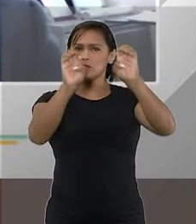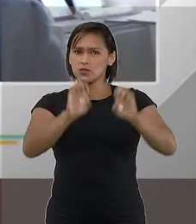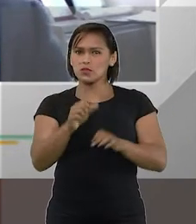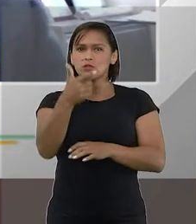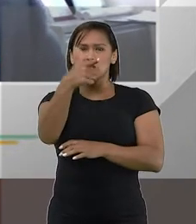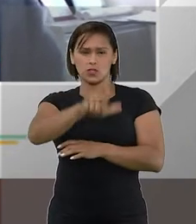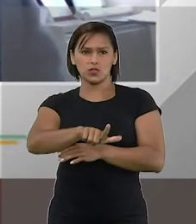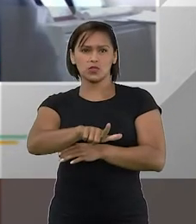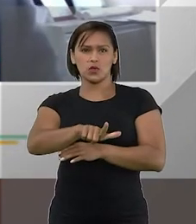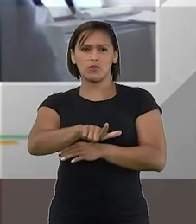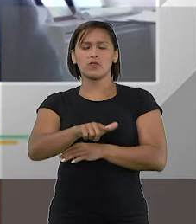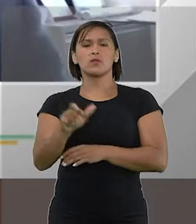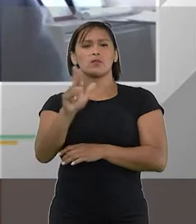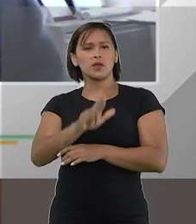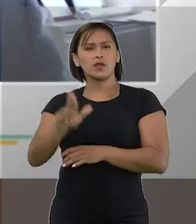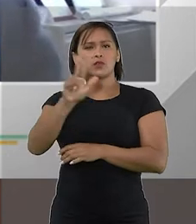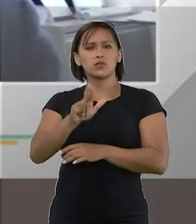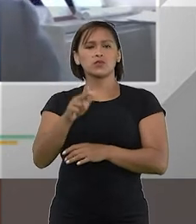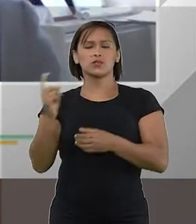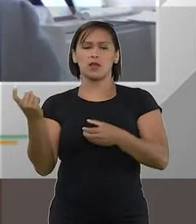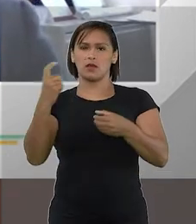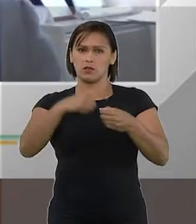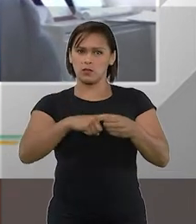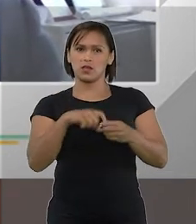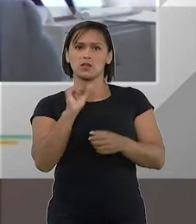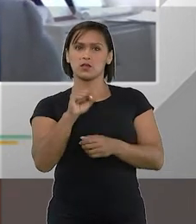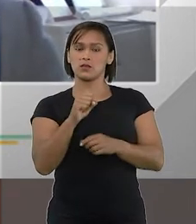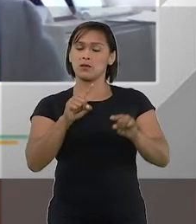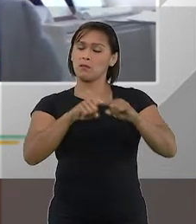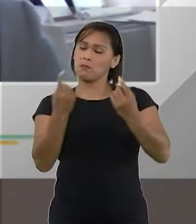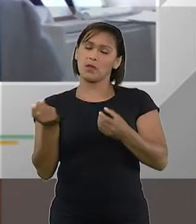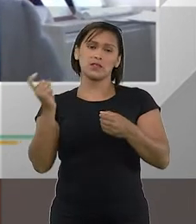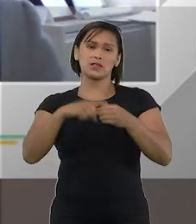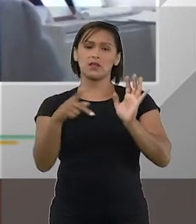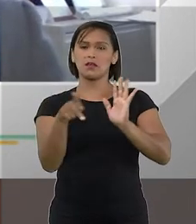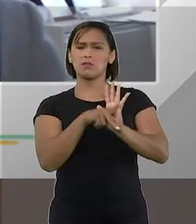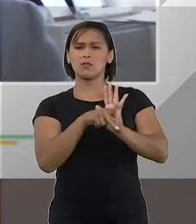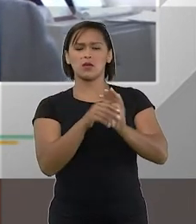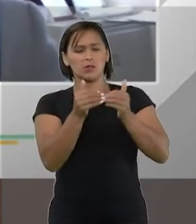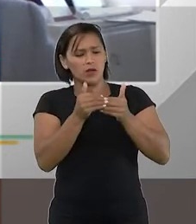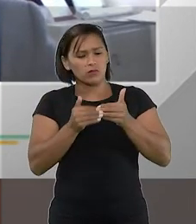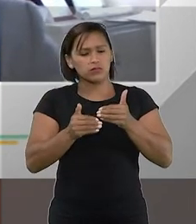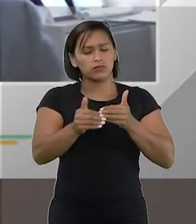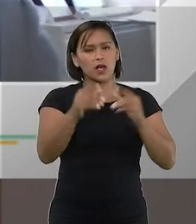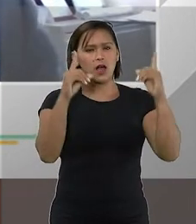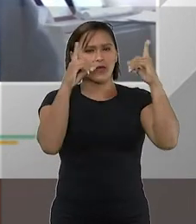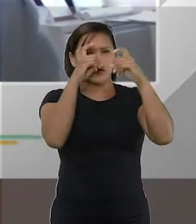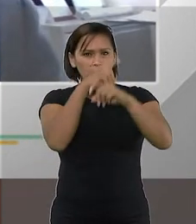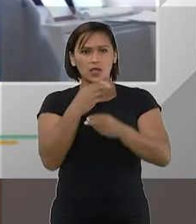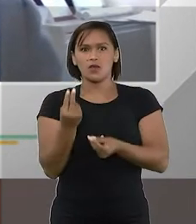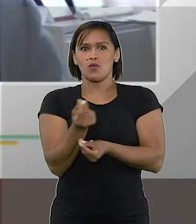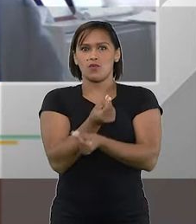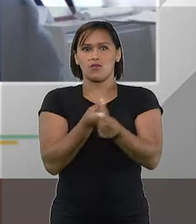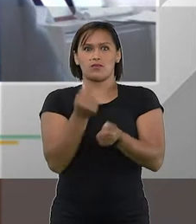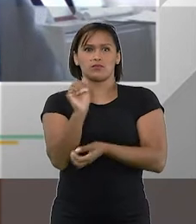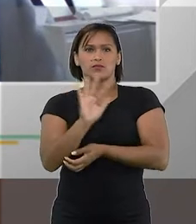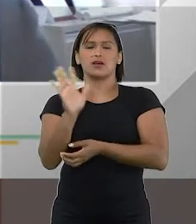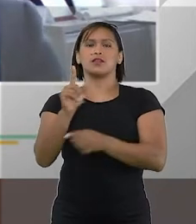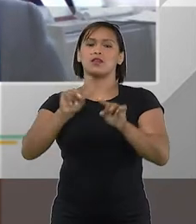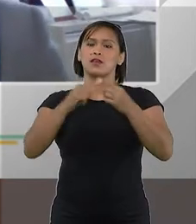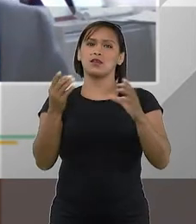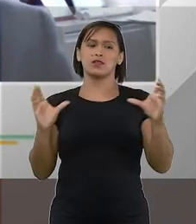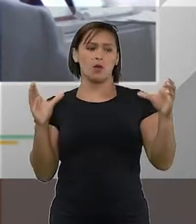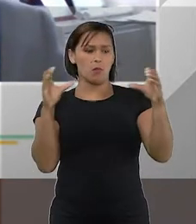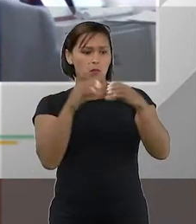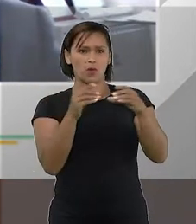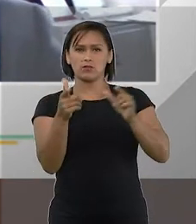reestruturarem pela utilização da recuperação, mas a recuperação é um processo muito burocrático e caro, portanto